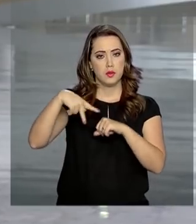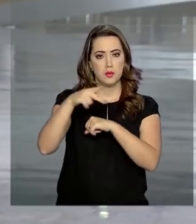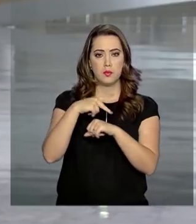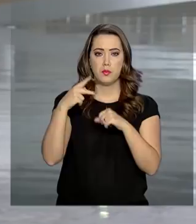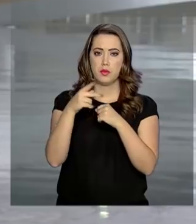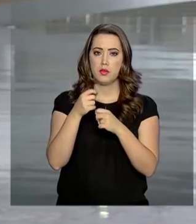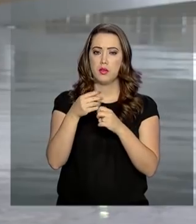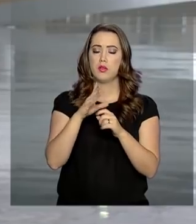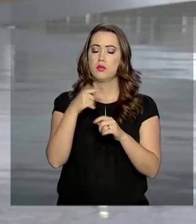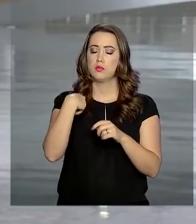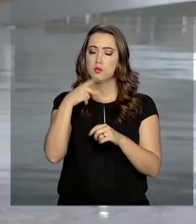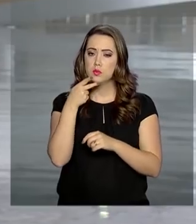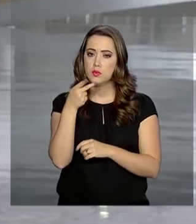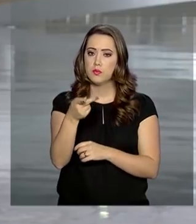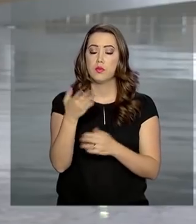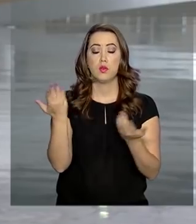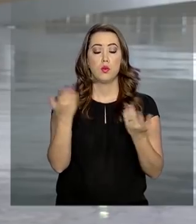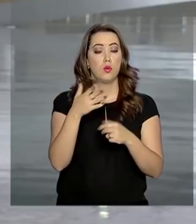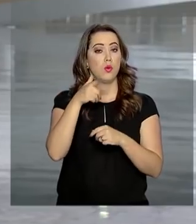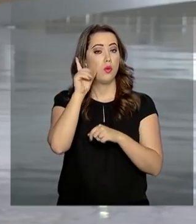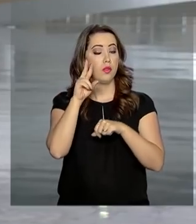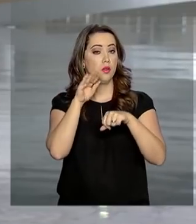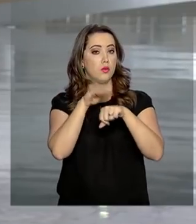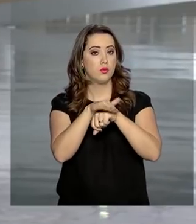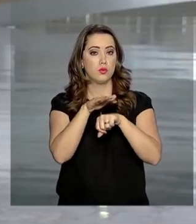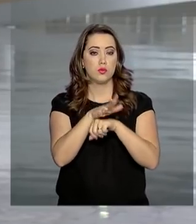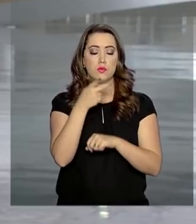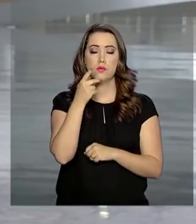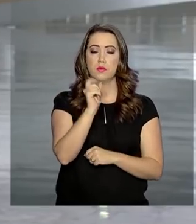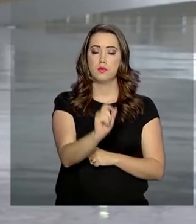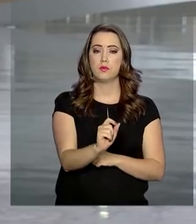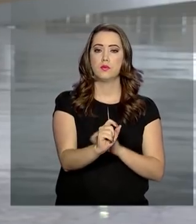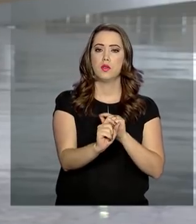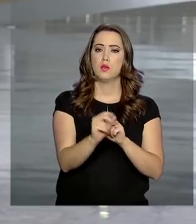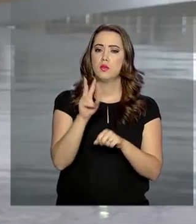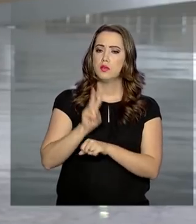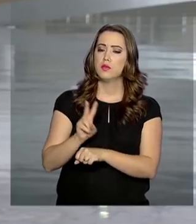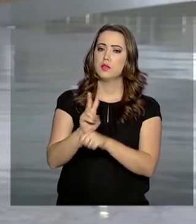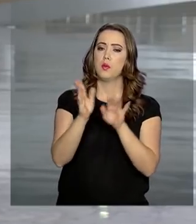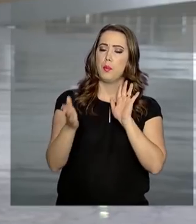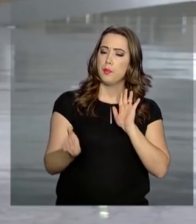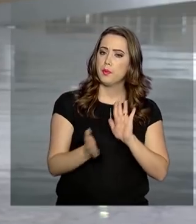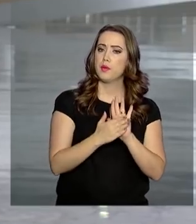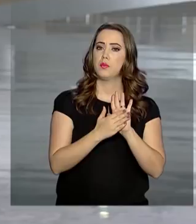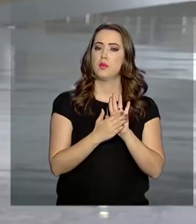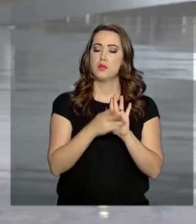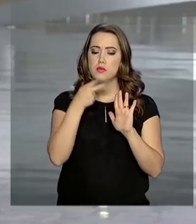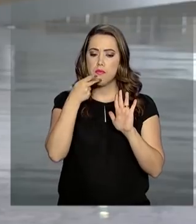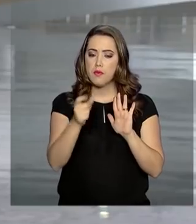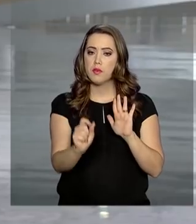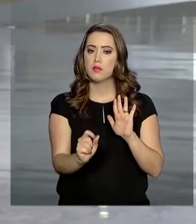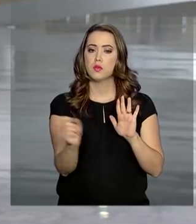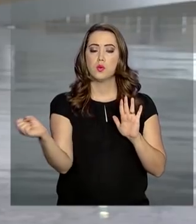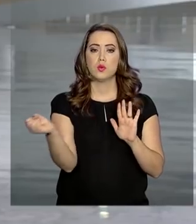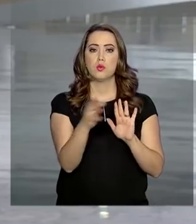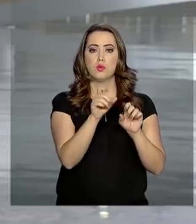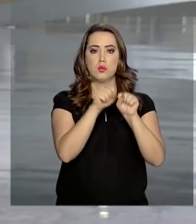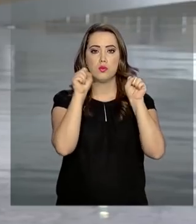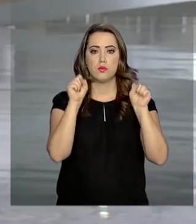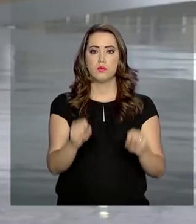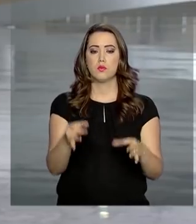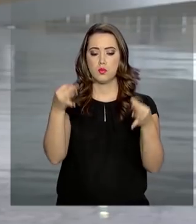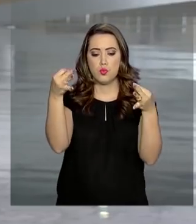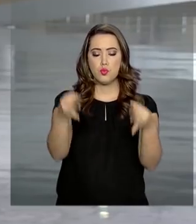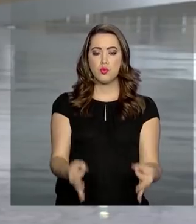pronunciamento na noite de ontem. Nesse pronunciamento, Jair Bolsonaro defendeu a proposta e afirmou que o novo sistema